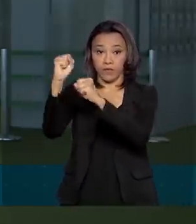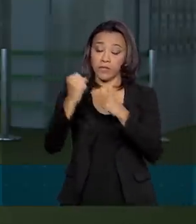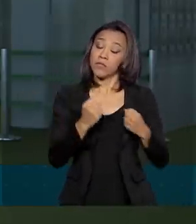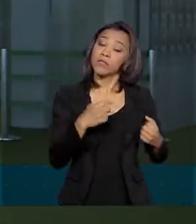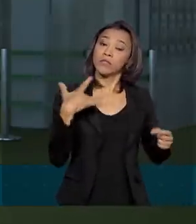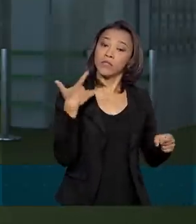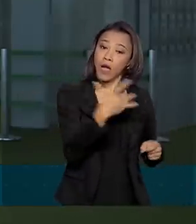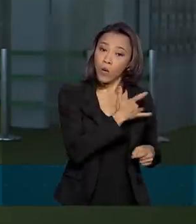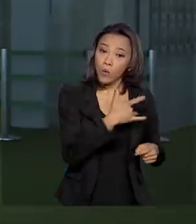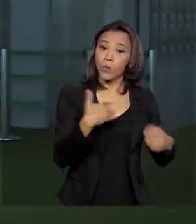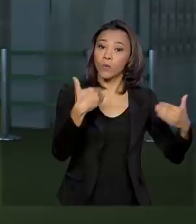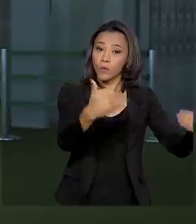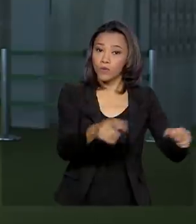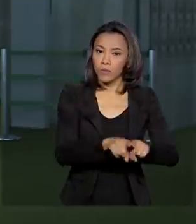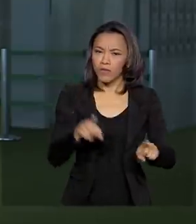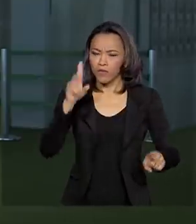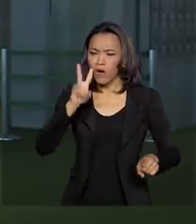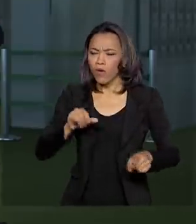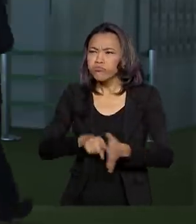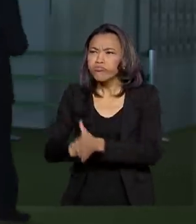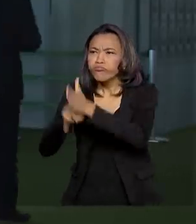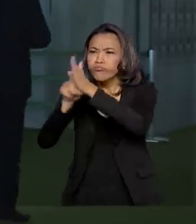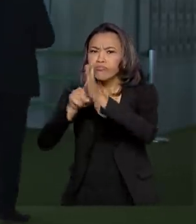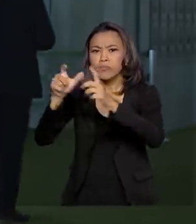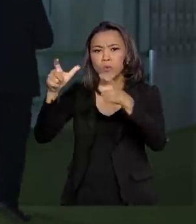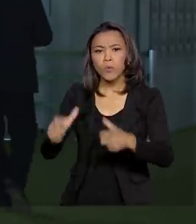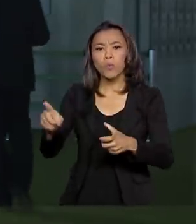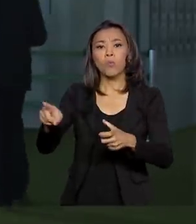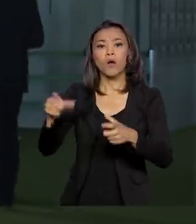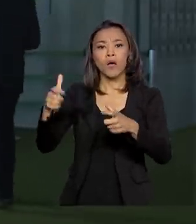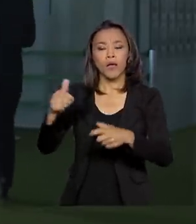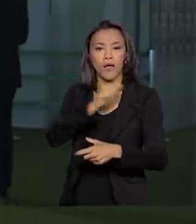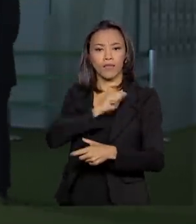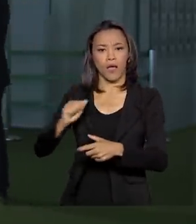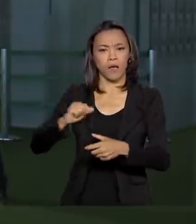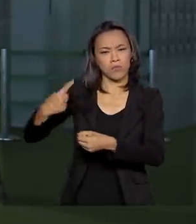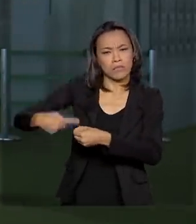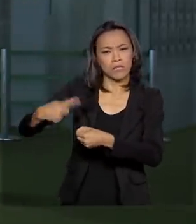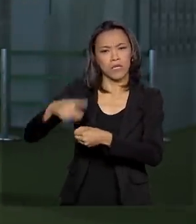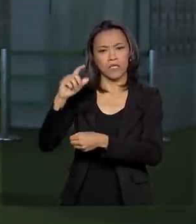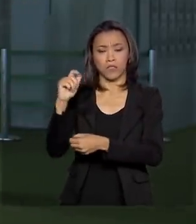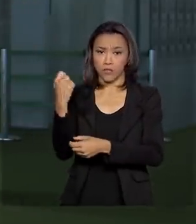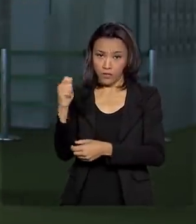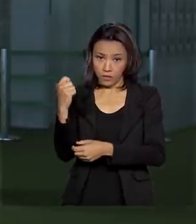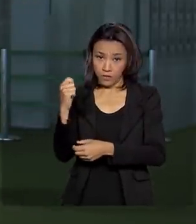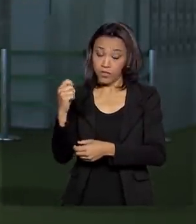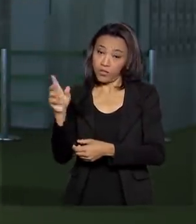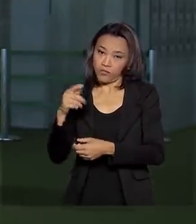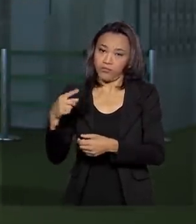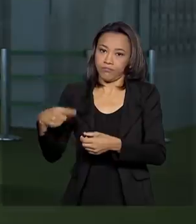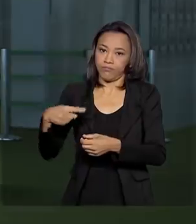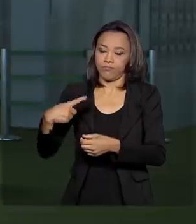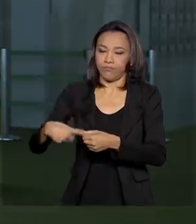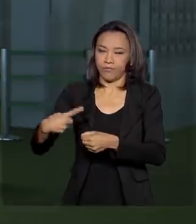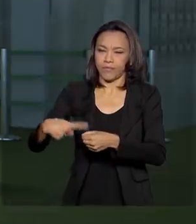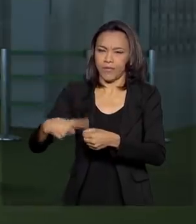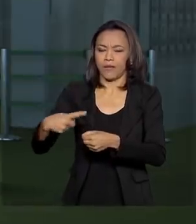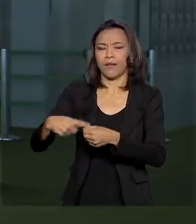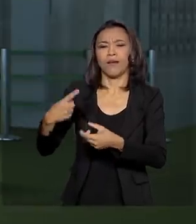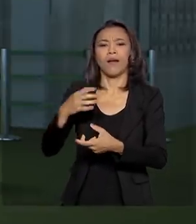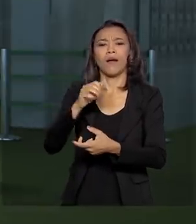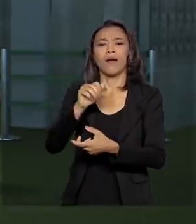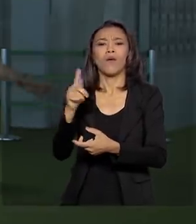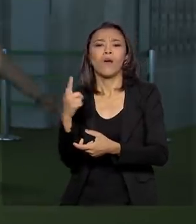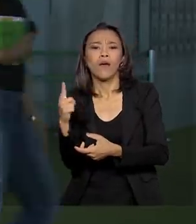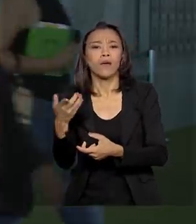inspeções em duas bases militares, uma em Anápolis, no interior de Goiás, e outra em Florianópolis. O objetivo é saber quais